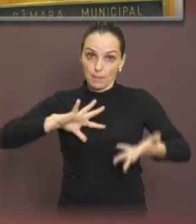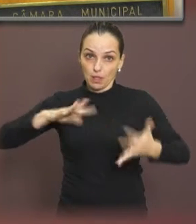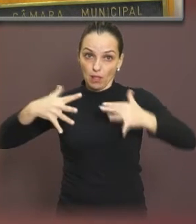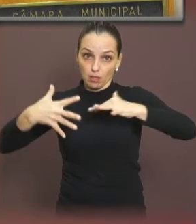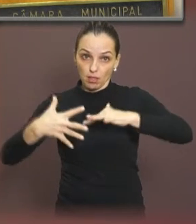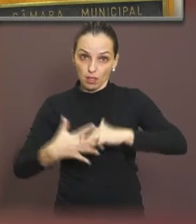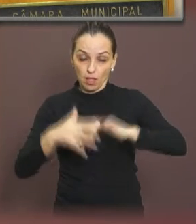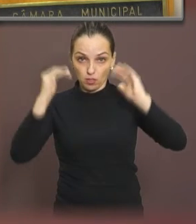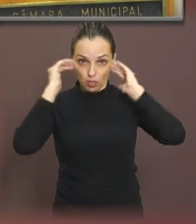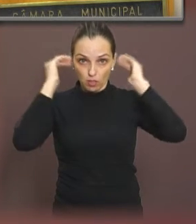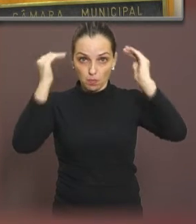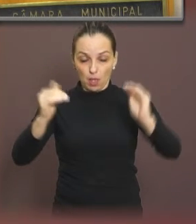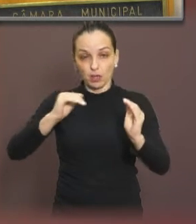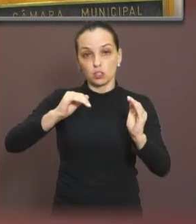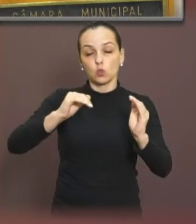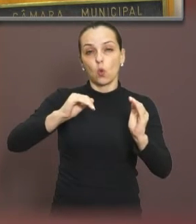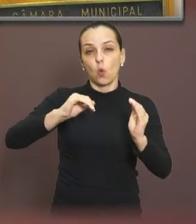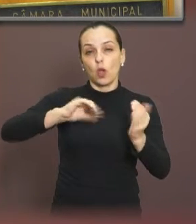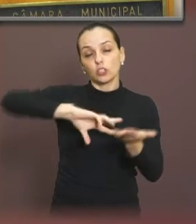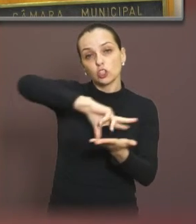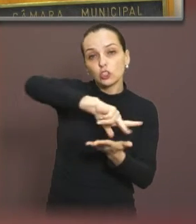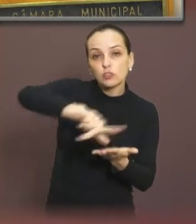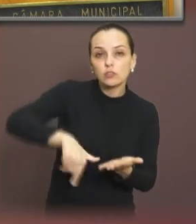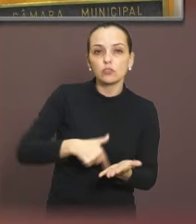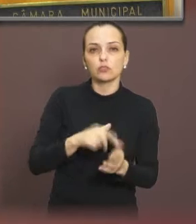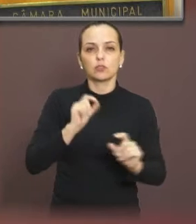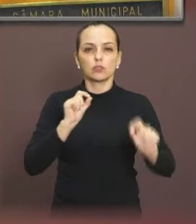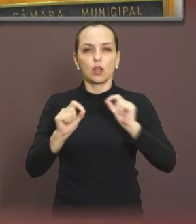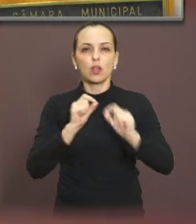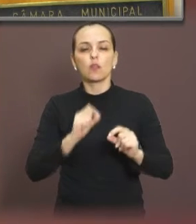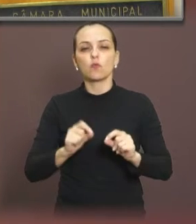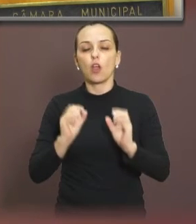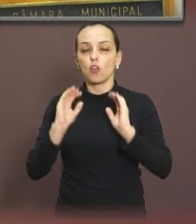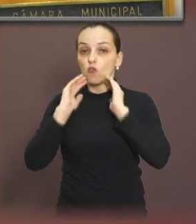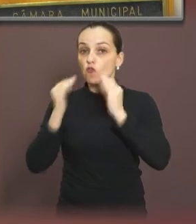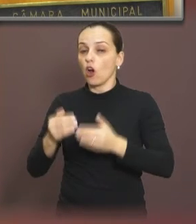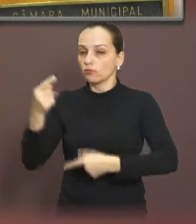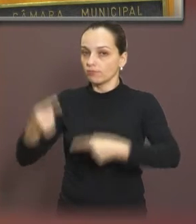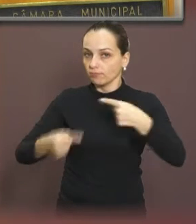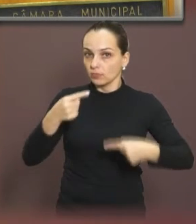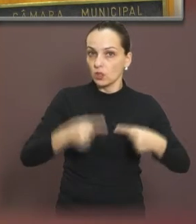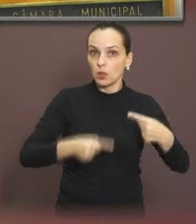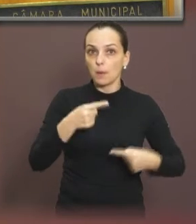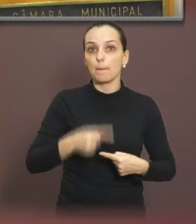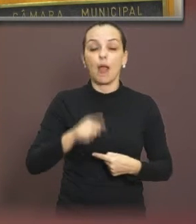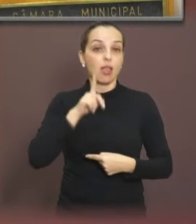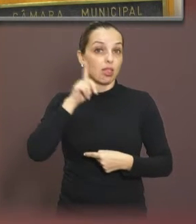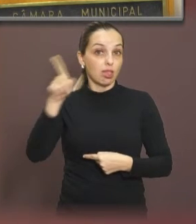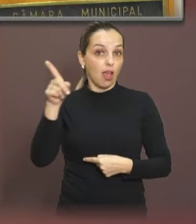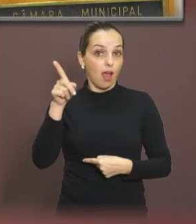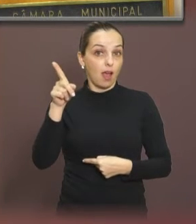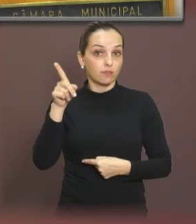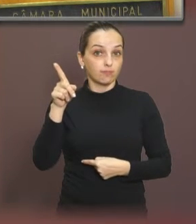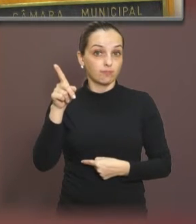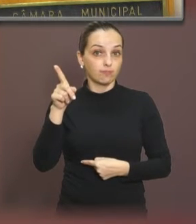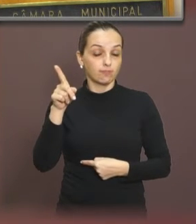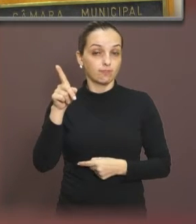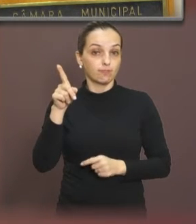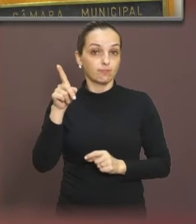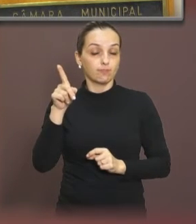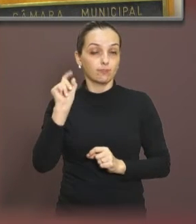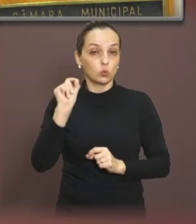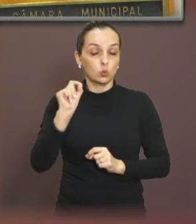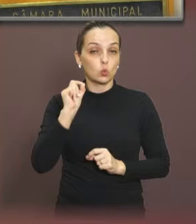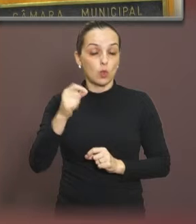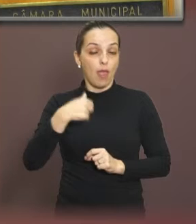Prêmio de Cidadania em Respeito à Diversidade na categoria política da maior parada LGBT do mundo. Eu fui premiada como